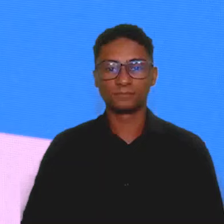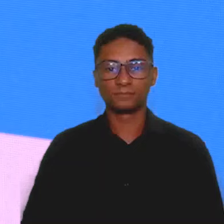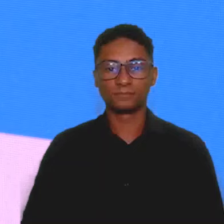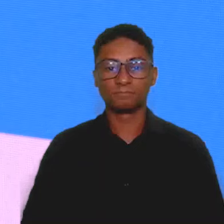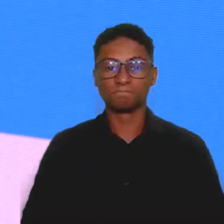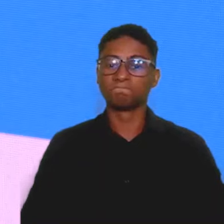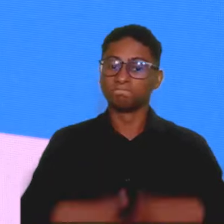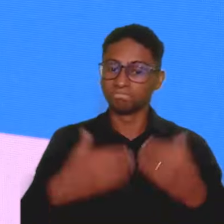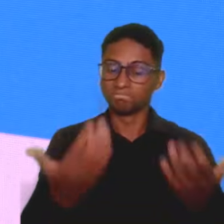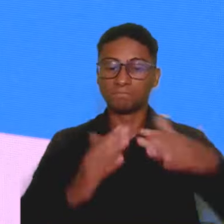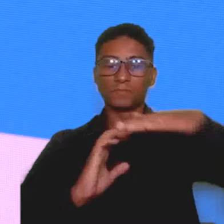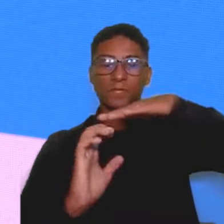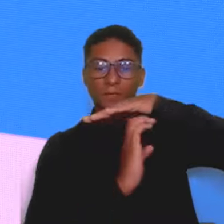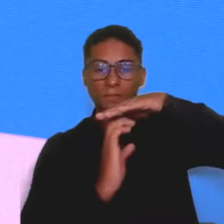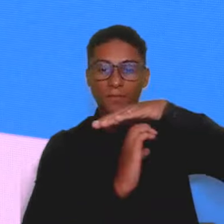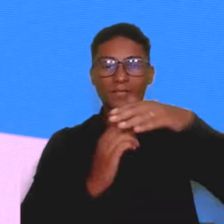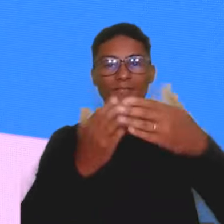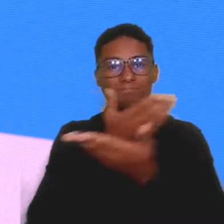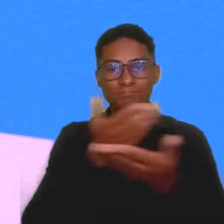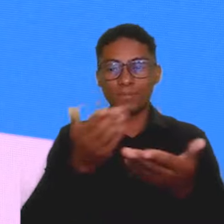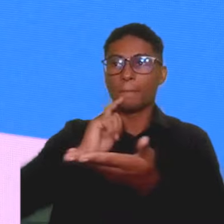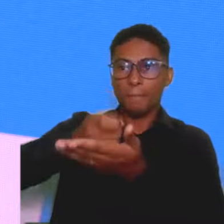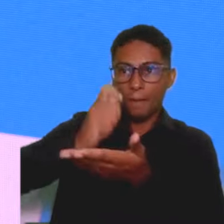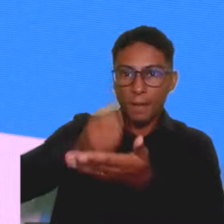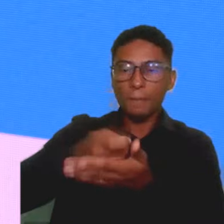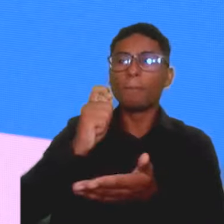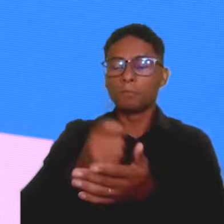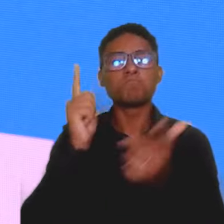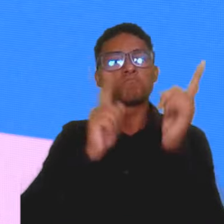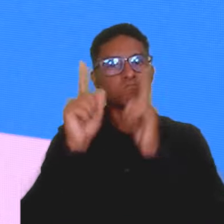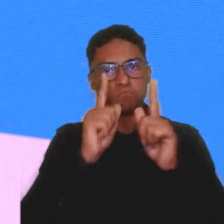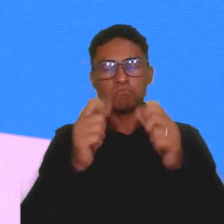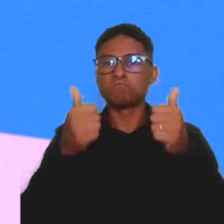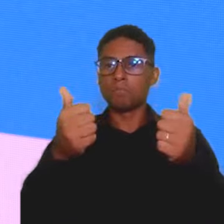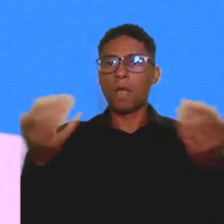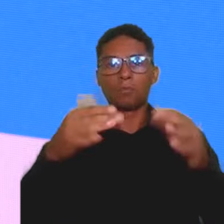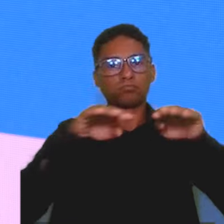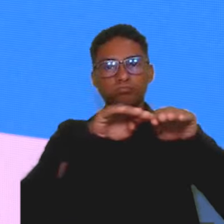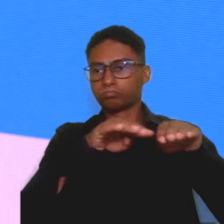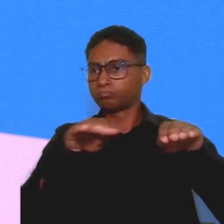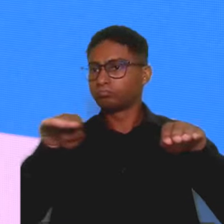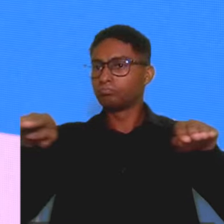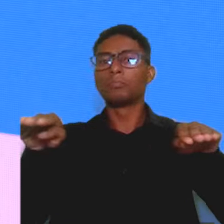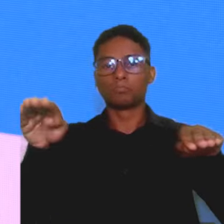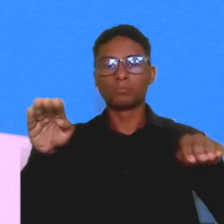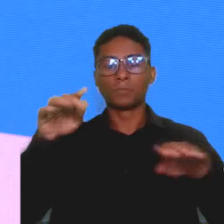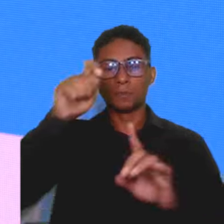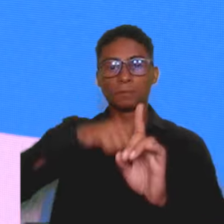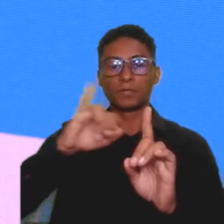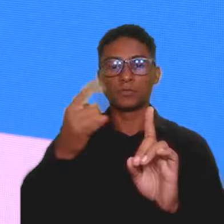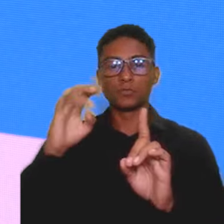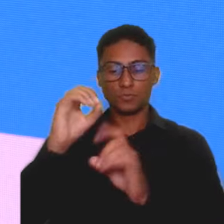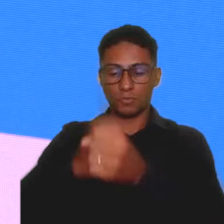A inadimplência das empresas recuou no último mês de fevereiro e retoma o patamar de estabilidade registrado desde julho do ano